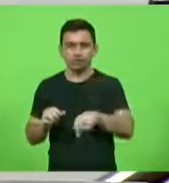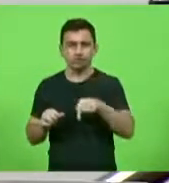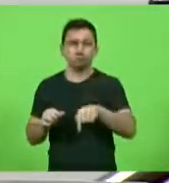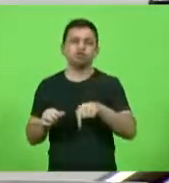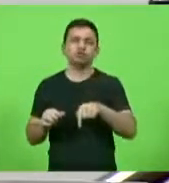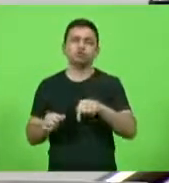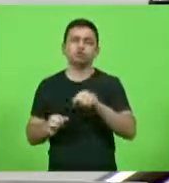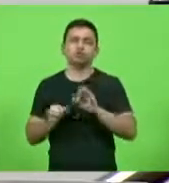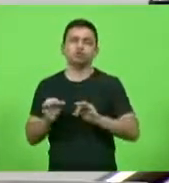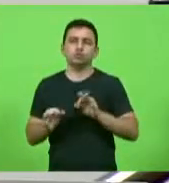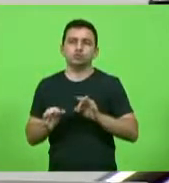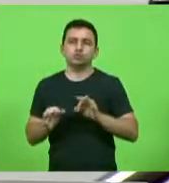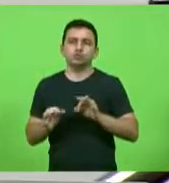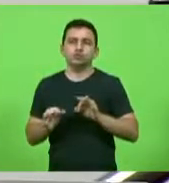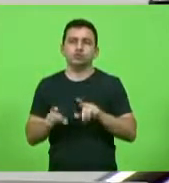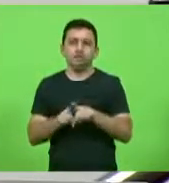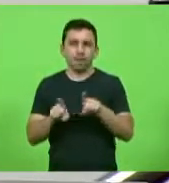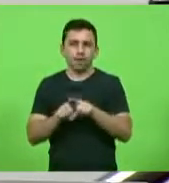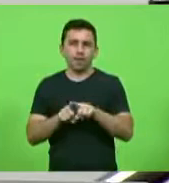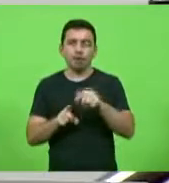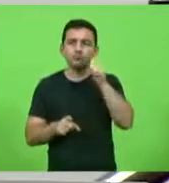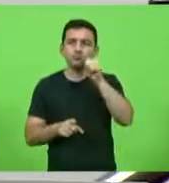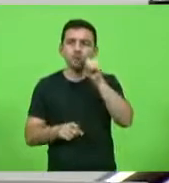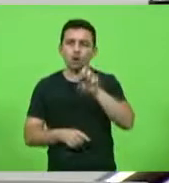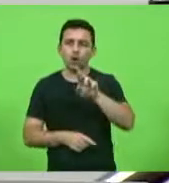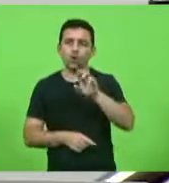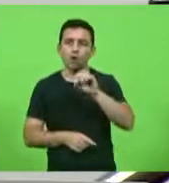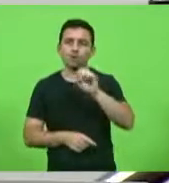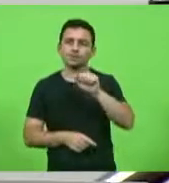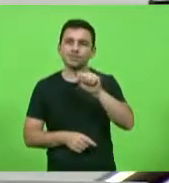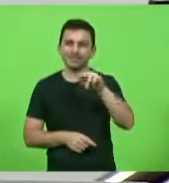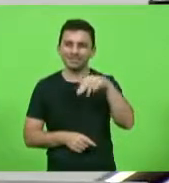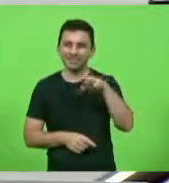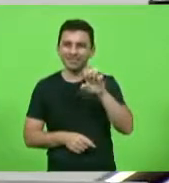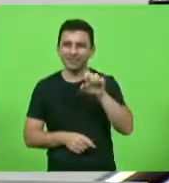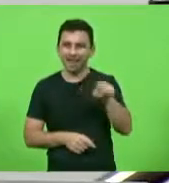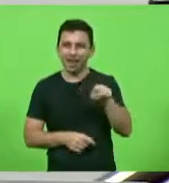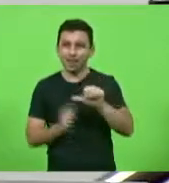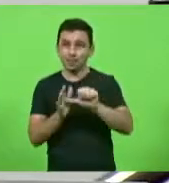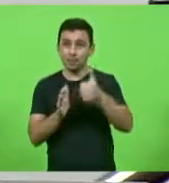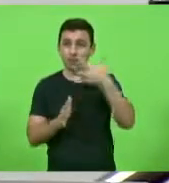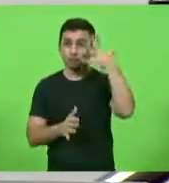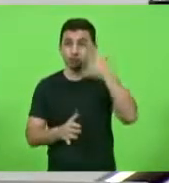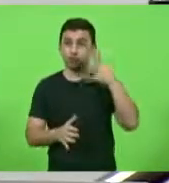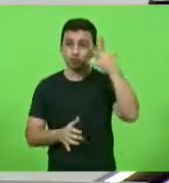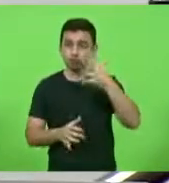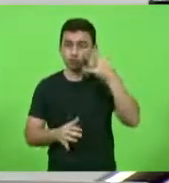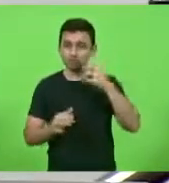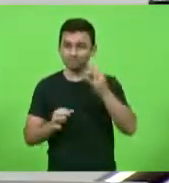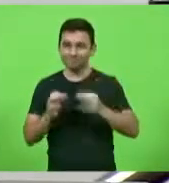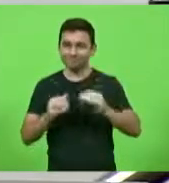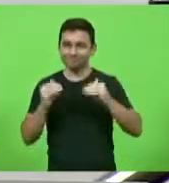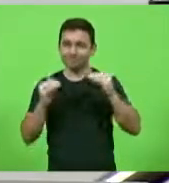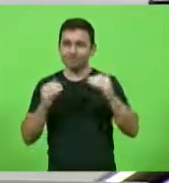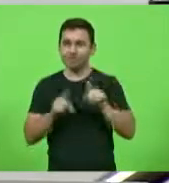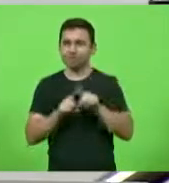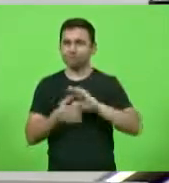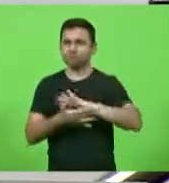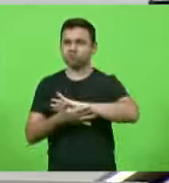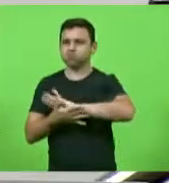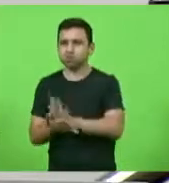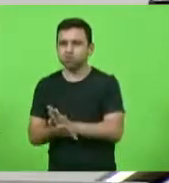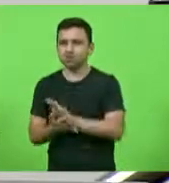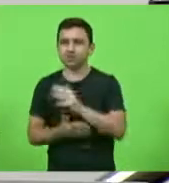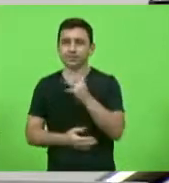que concluiu a desembargadora relatora Rosane Portela Volfe a primeira a proferir seu voto do que concluiu a esmagadora maioria dos